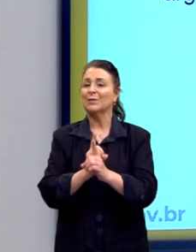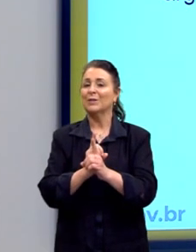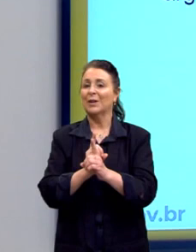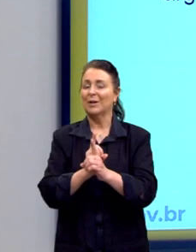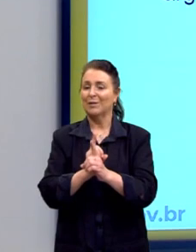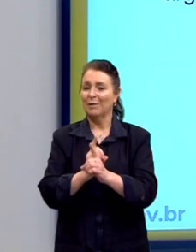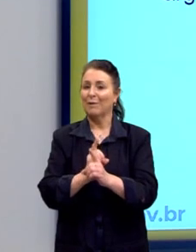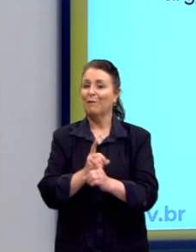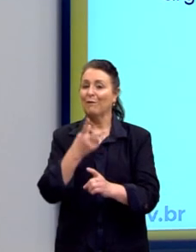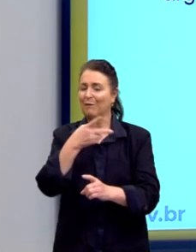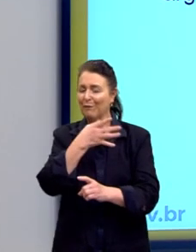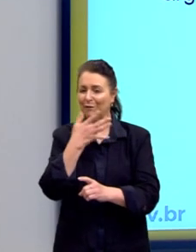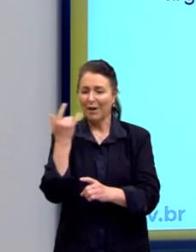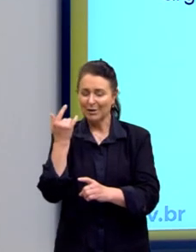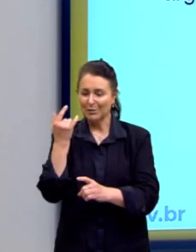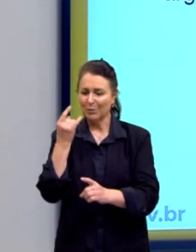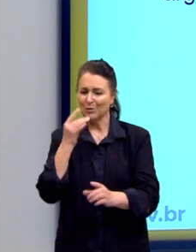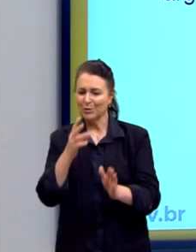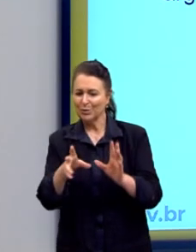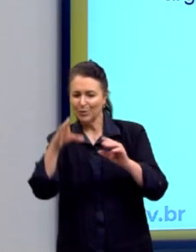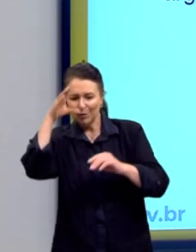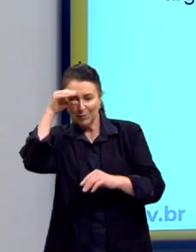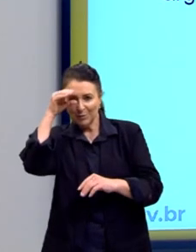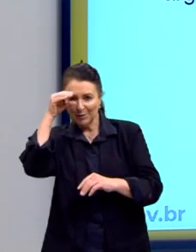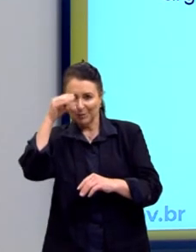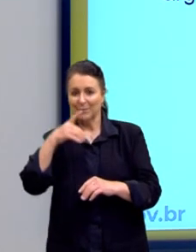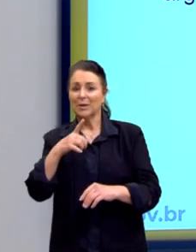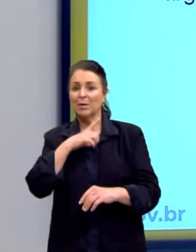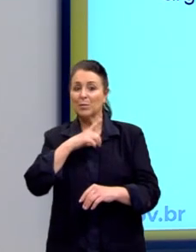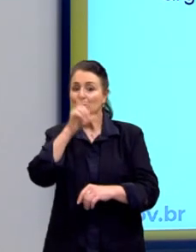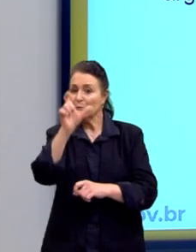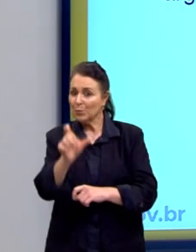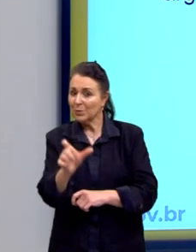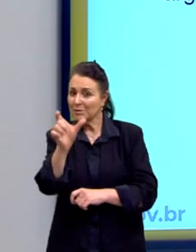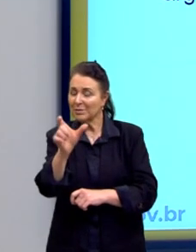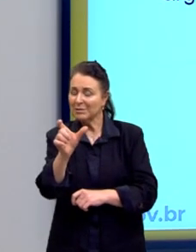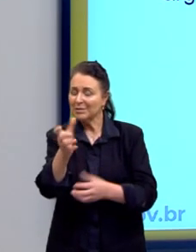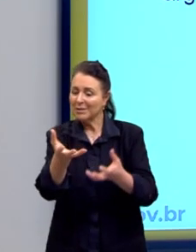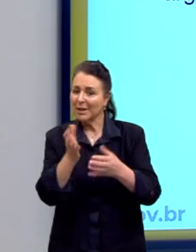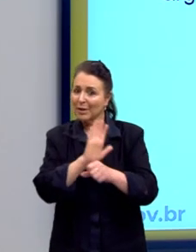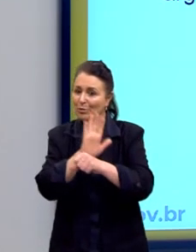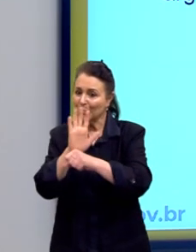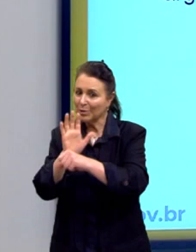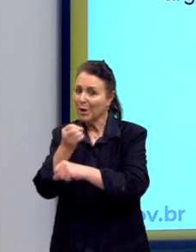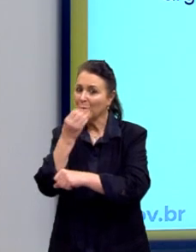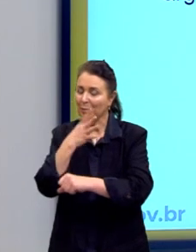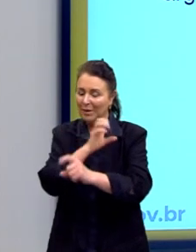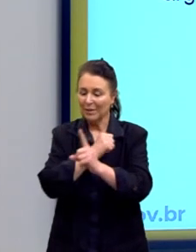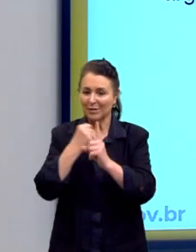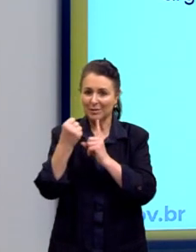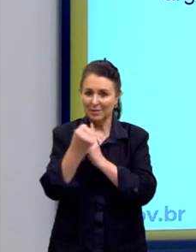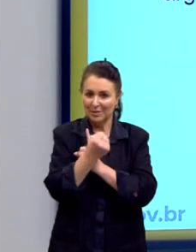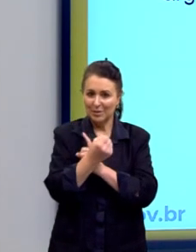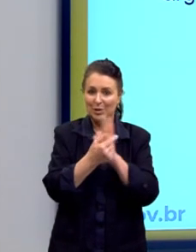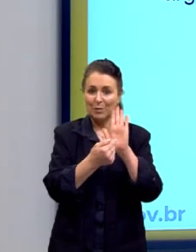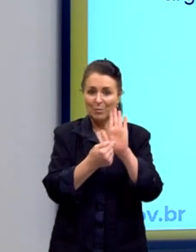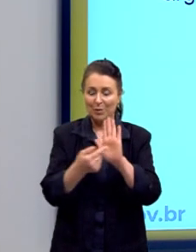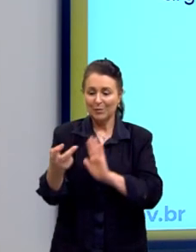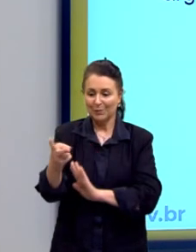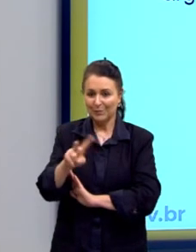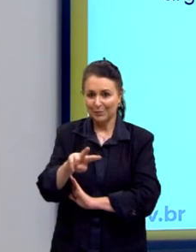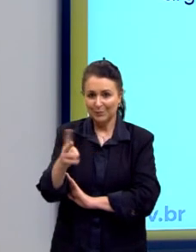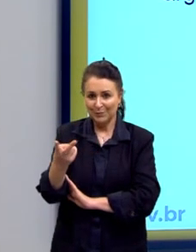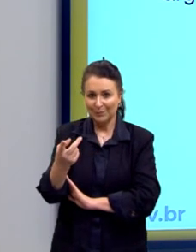generosas e desprendidas que se interessam para o bem do outro e da sociedade. Então, olha só. Mostra oposições e acrescenta